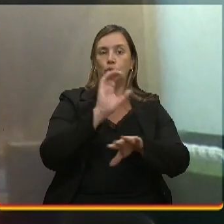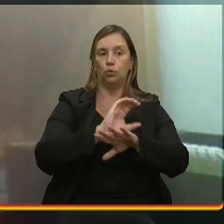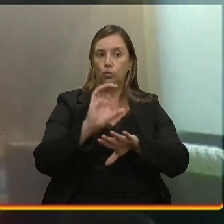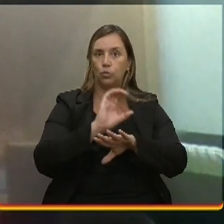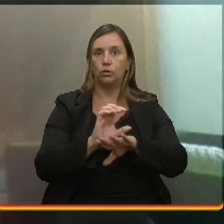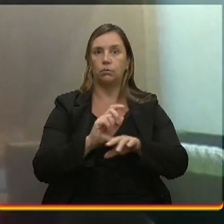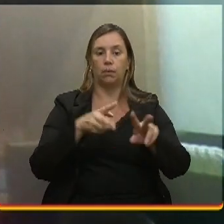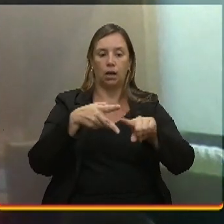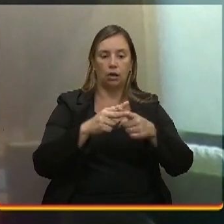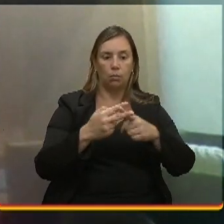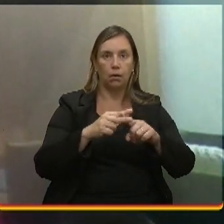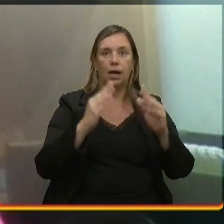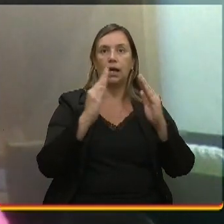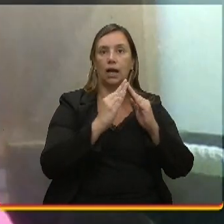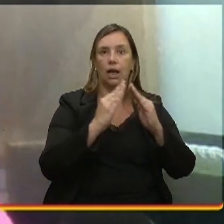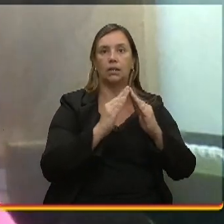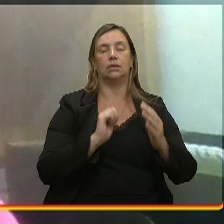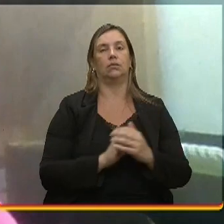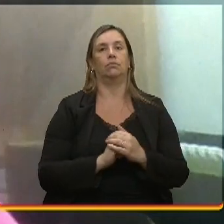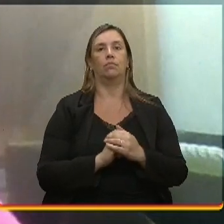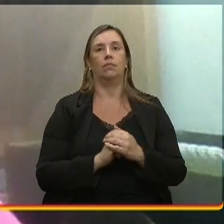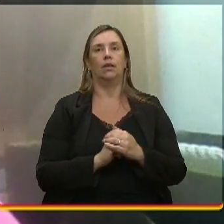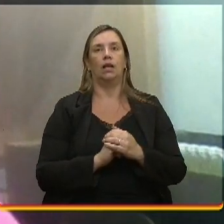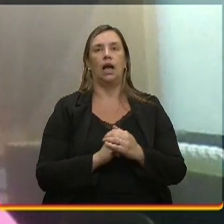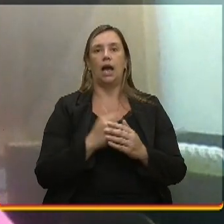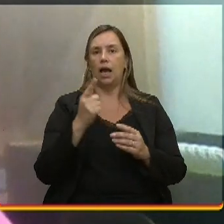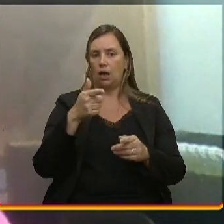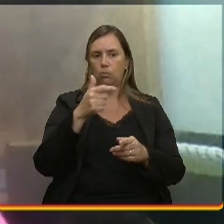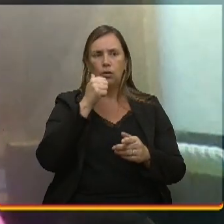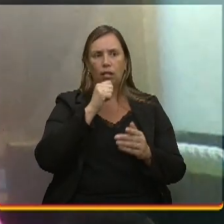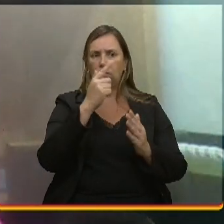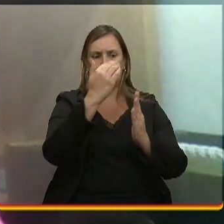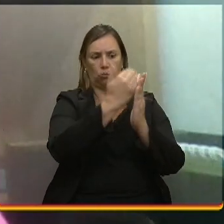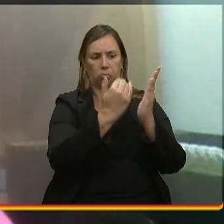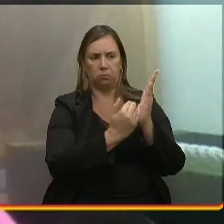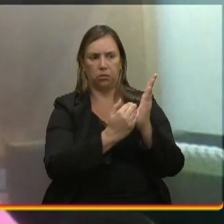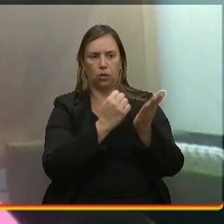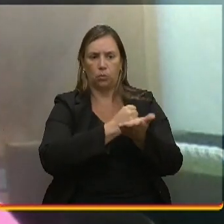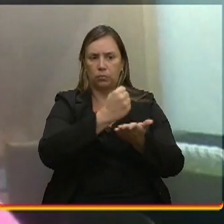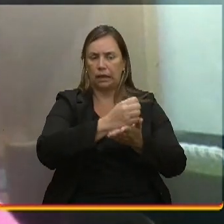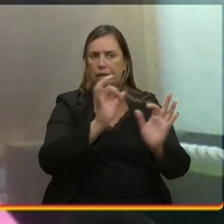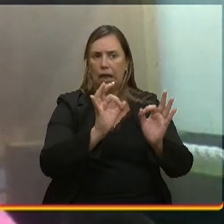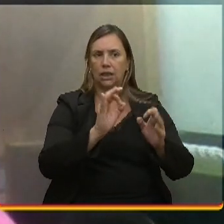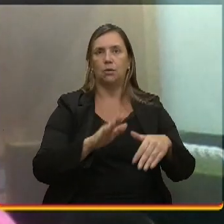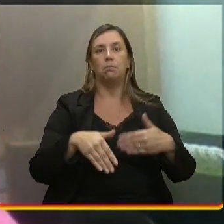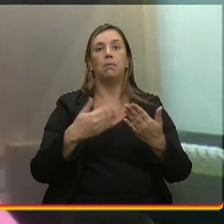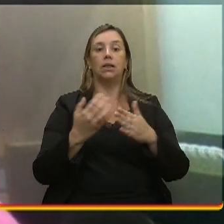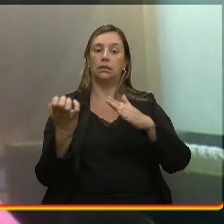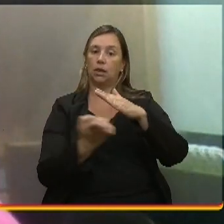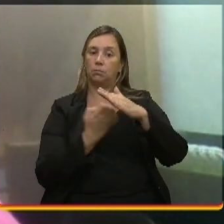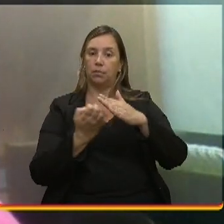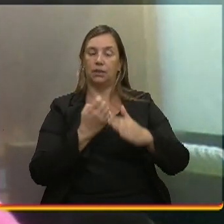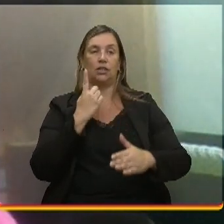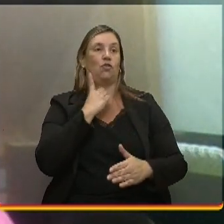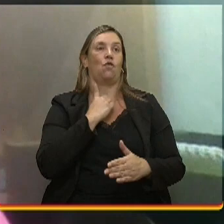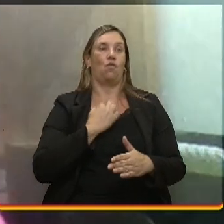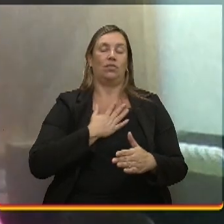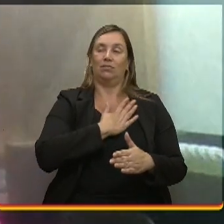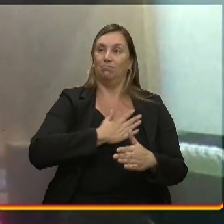lista de quem ia ser contratada, mas a empresa gostou tanto dela que contratou. Como ela era aposentada e só ganhava um salário mínimo,